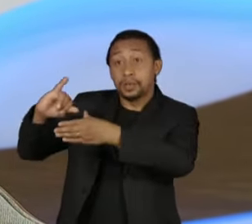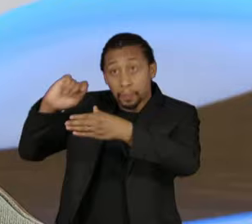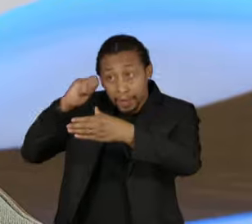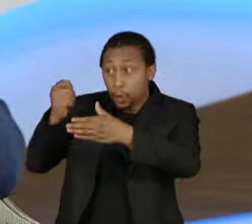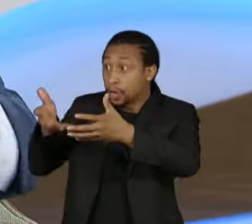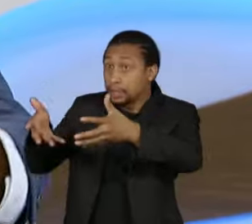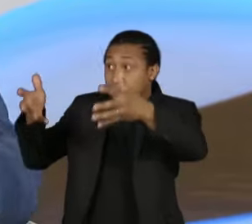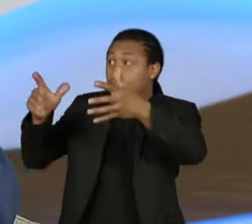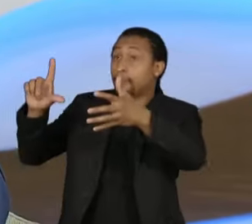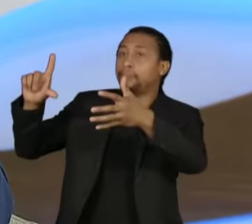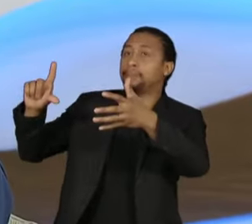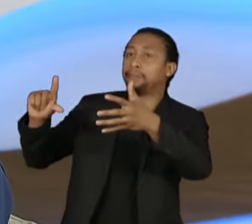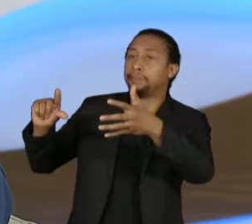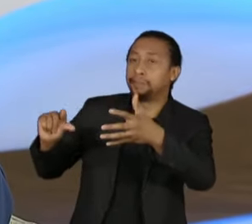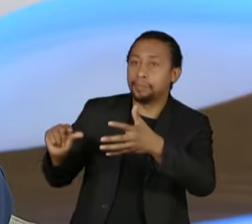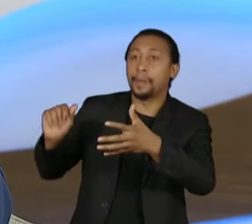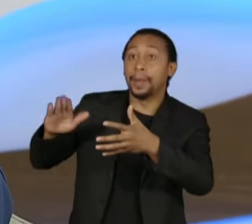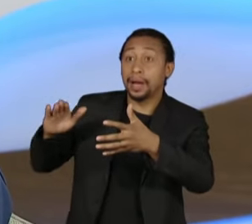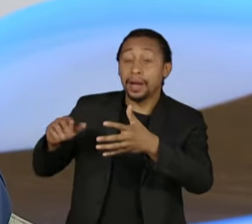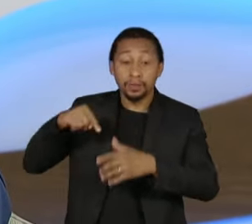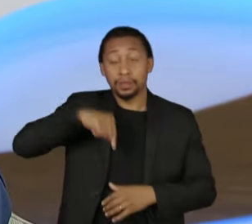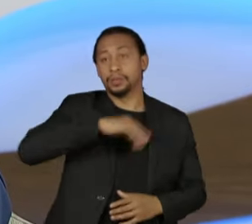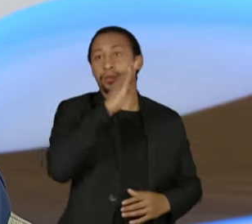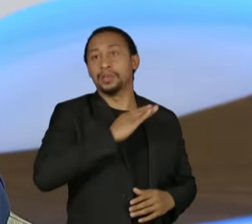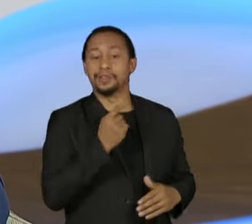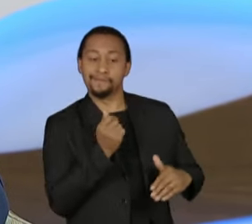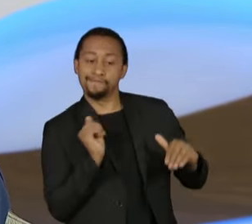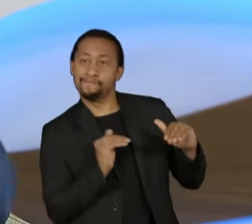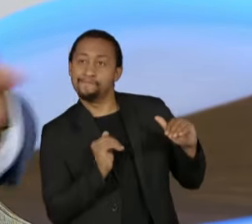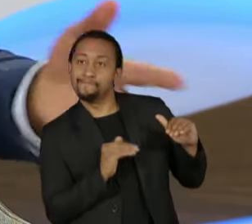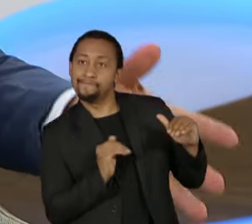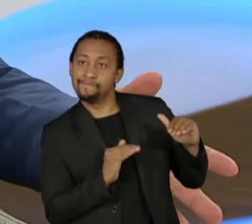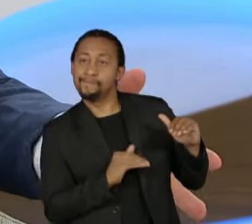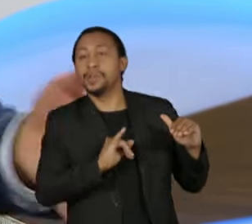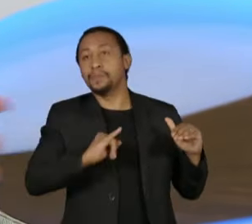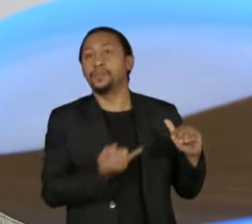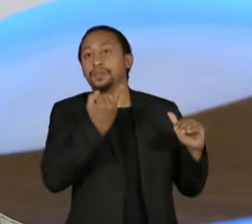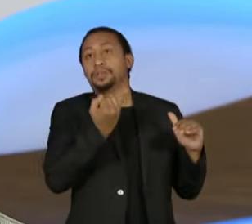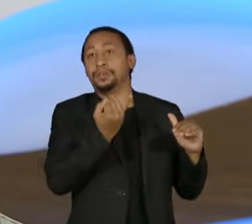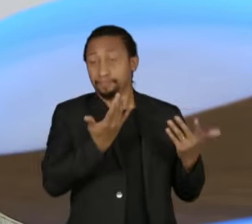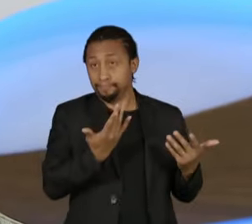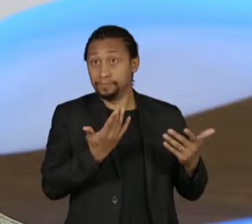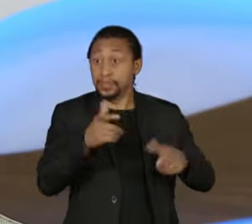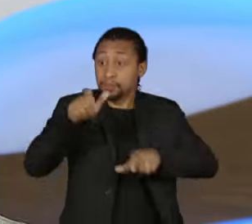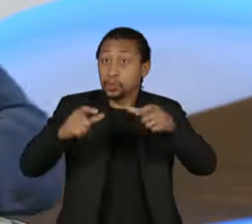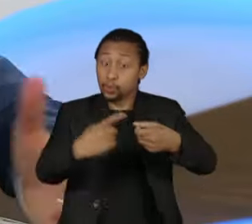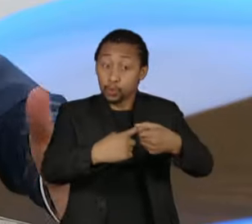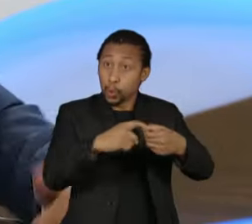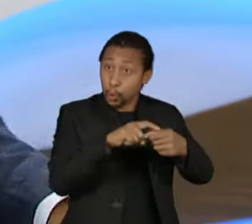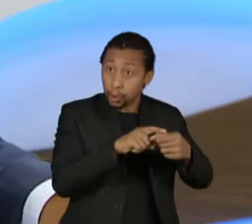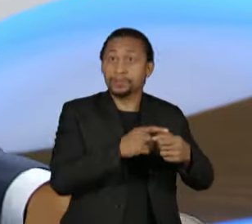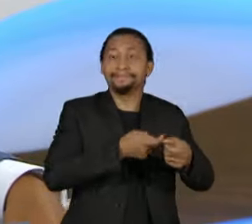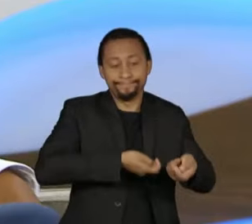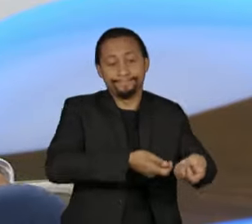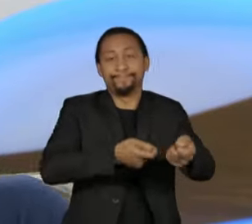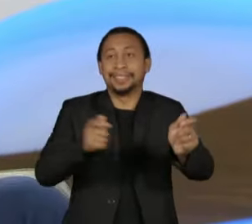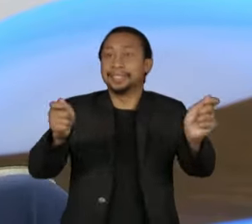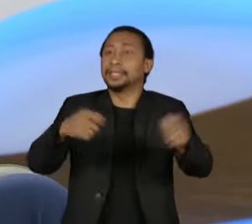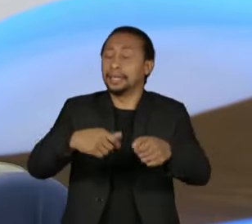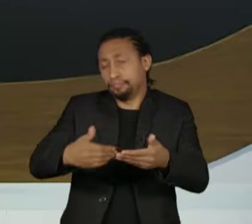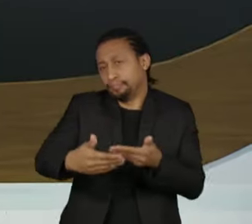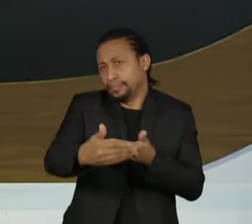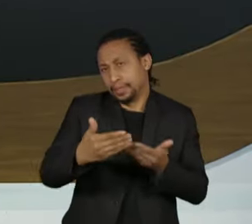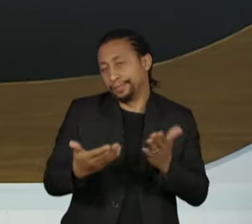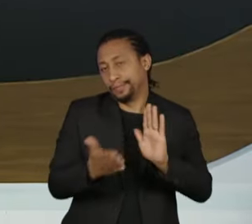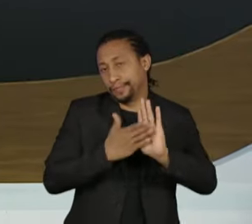Receita de royalties, receita de tributação de lucros e dividendos. É isso que está no projeto do senador Jean Paul. Vai ser a base, se Deus quiser.